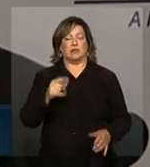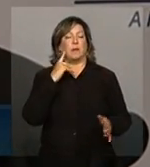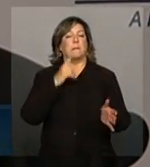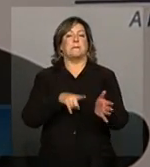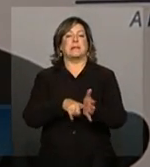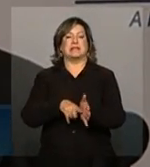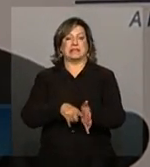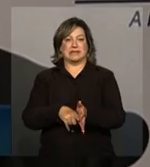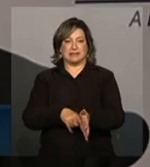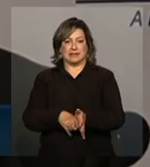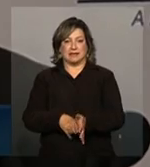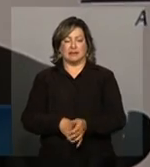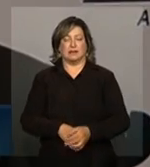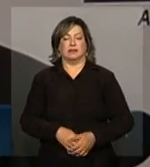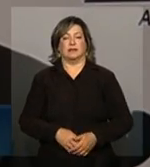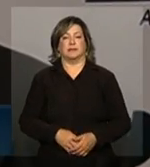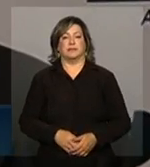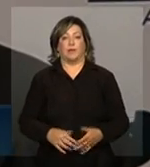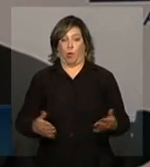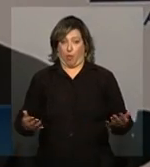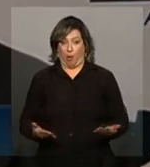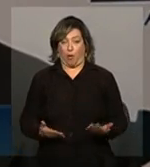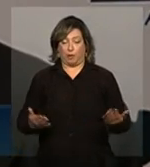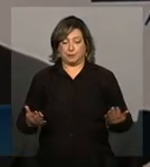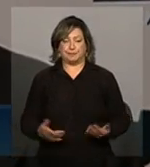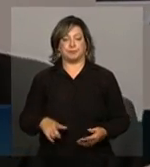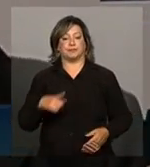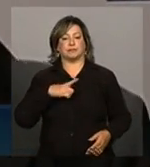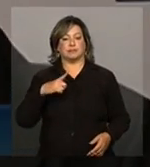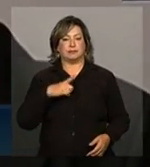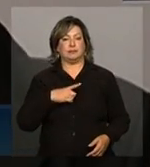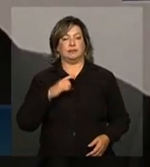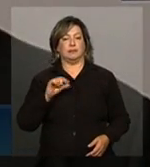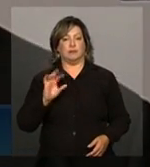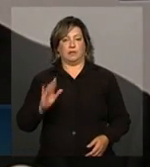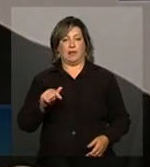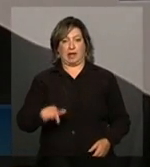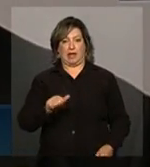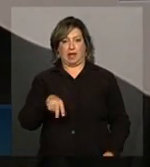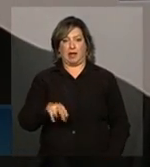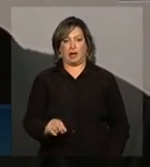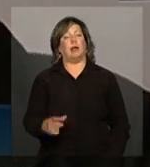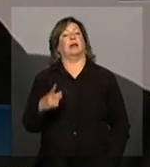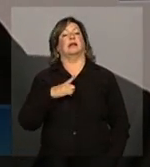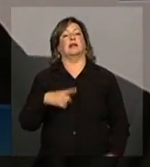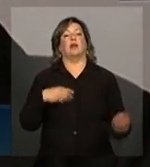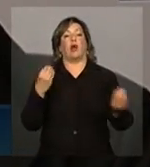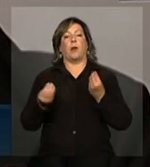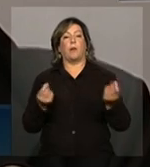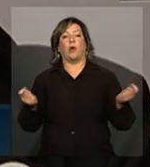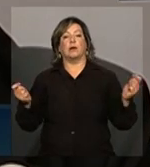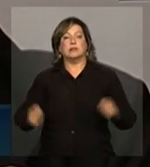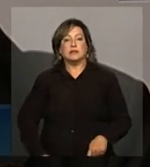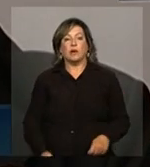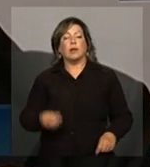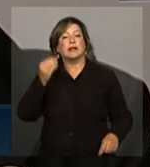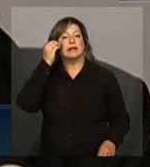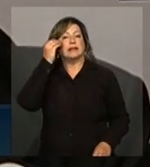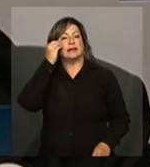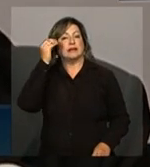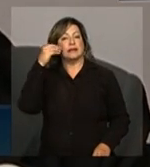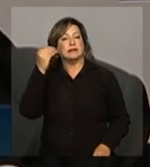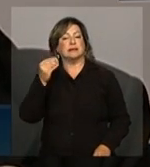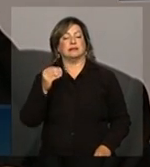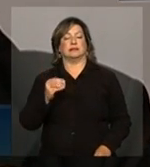E que, como eu disse para vocês, hoje, ele passa, já agora, esse ano, a ter condições de testar. Hoje, ele testa